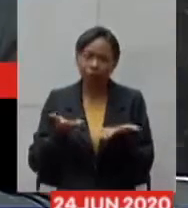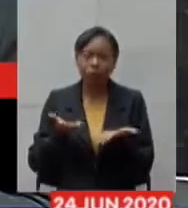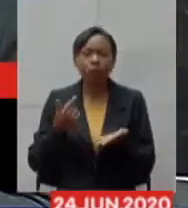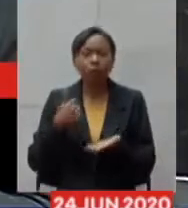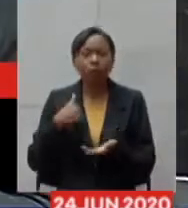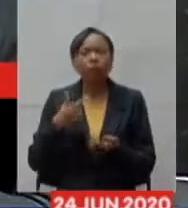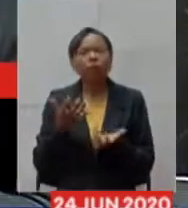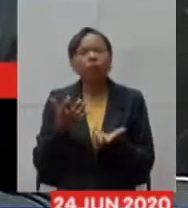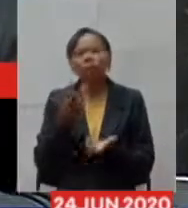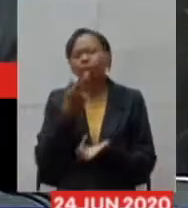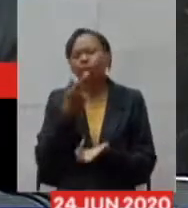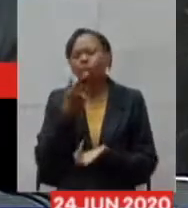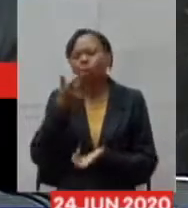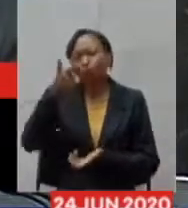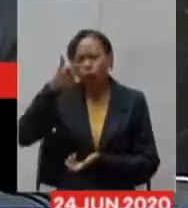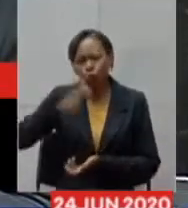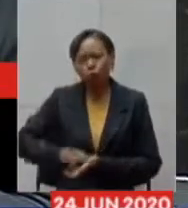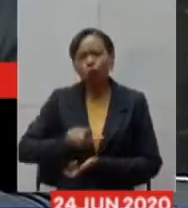com muita